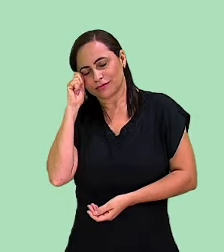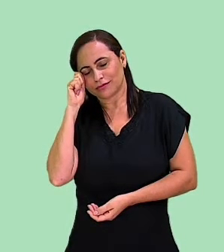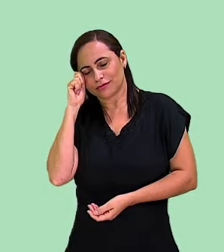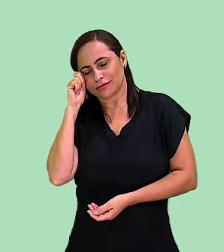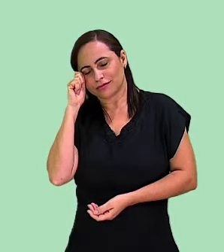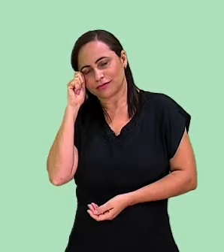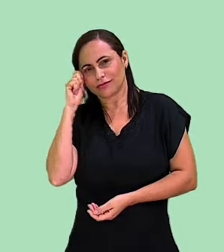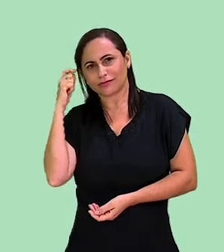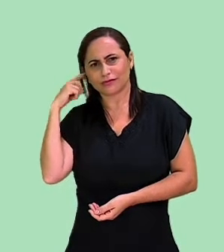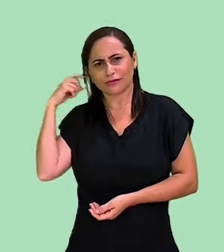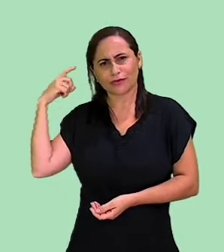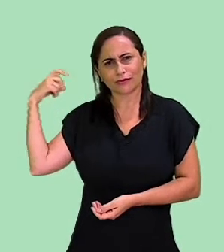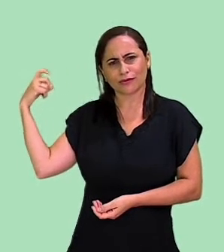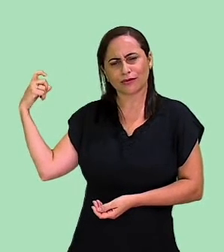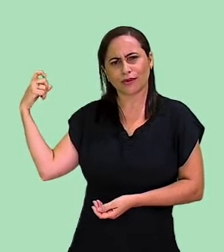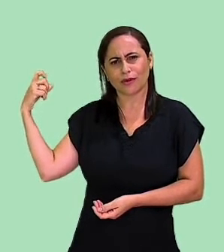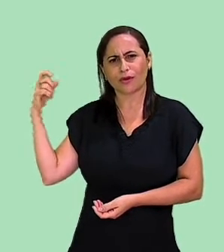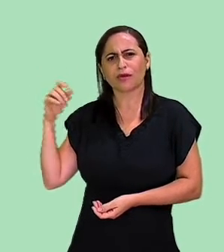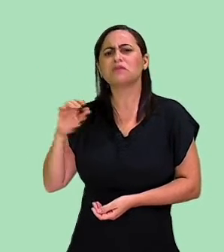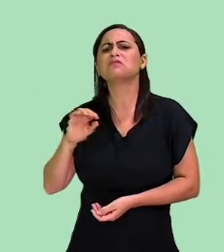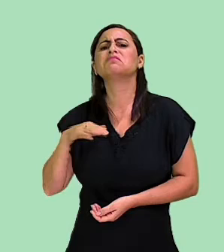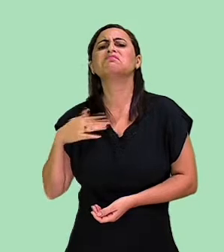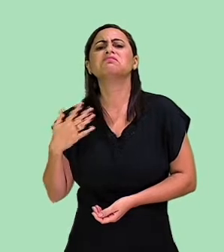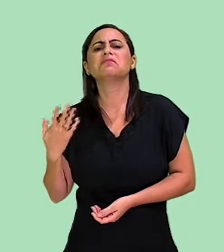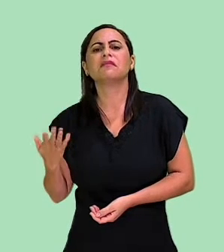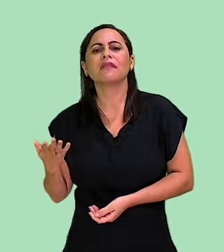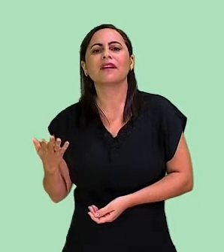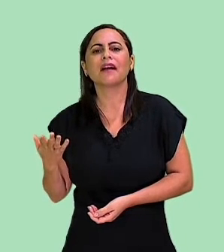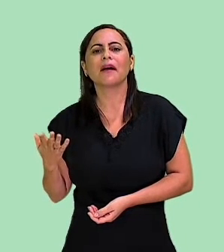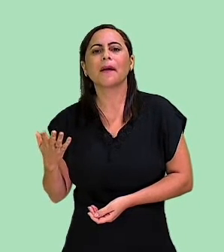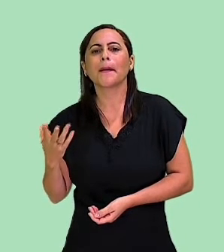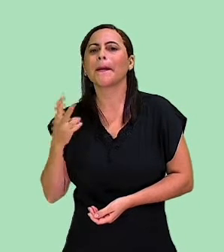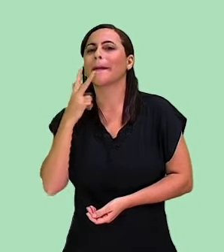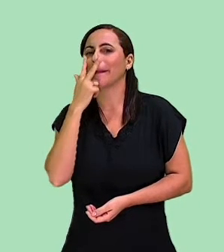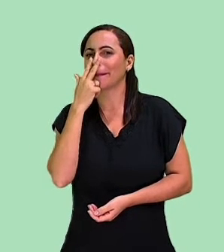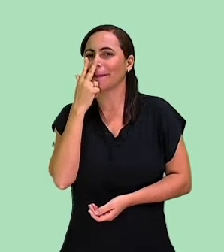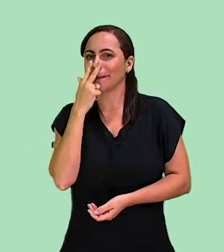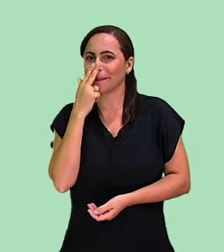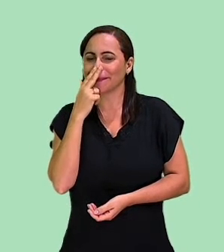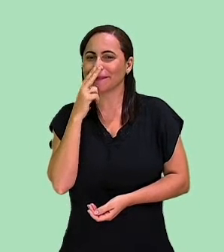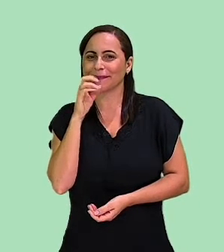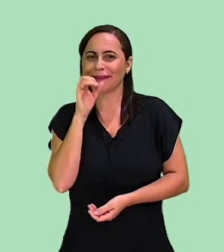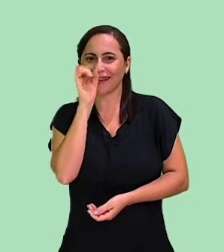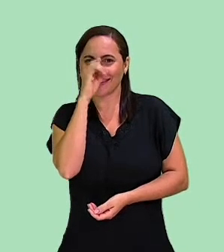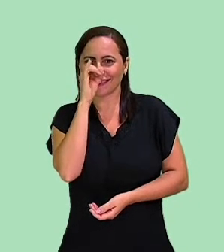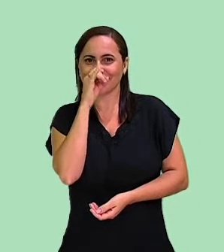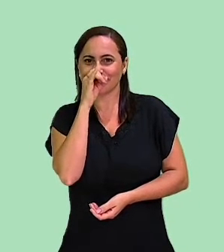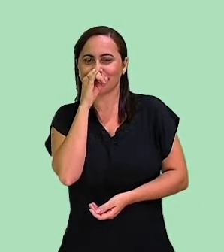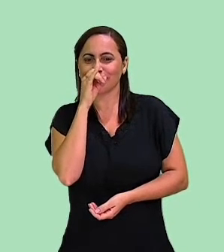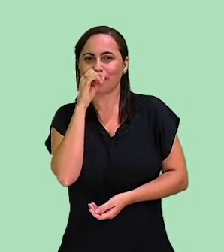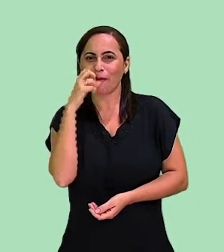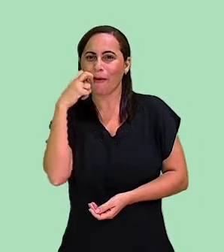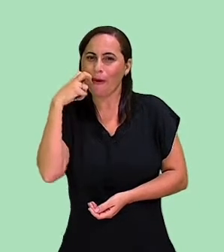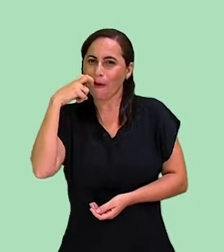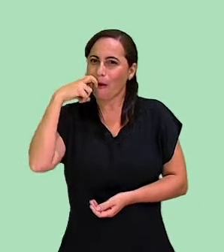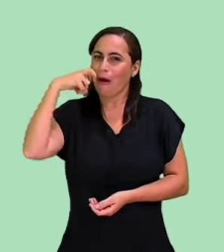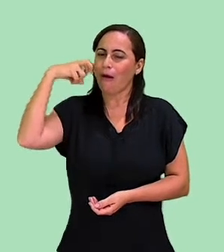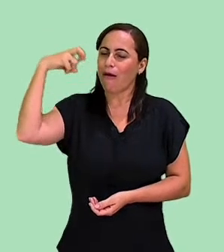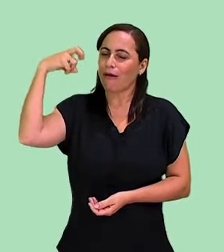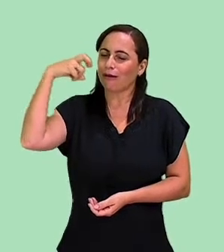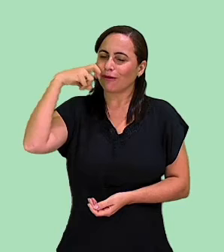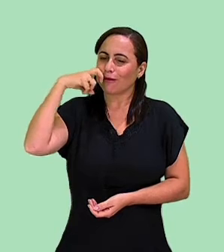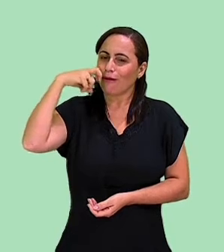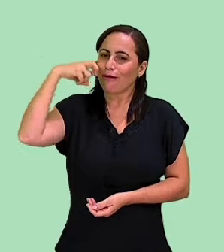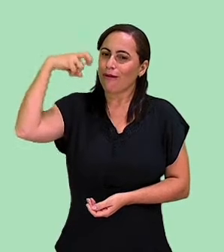Que isso? Tá parecendo um porquinho, hein? É um ronco. Este som algumas